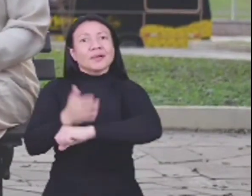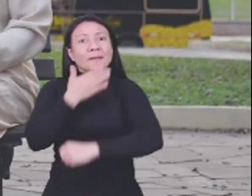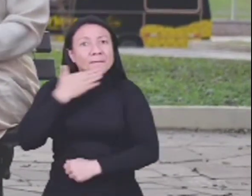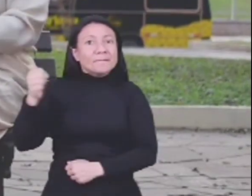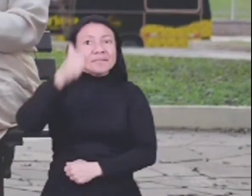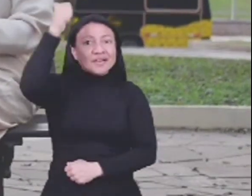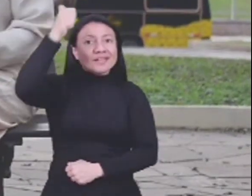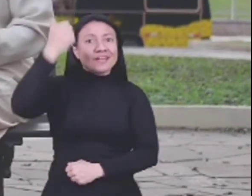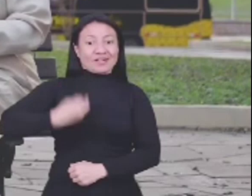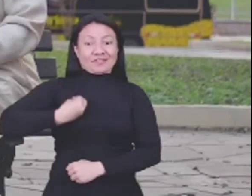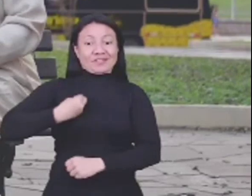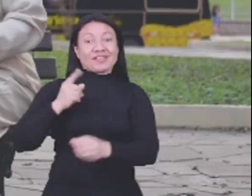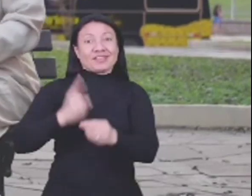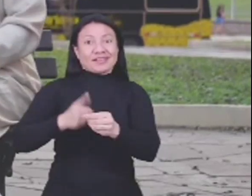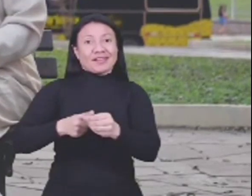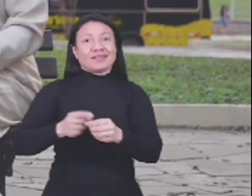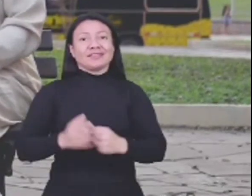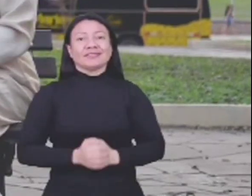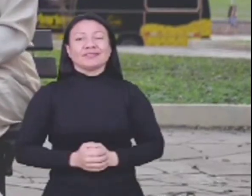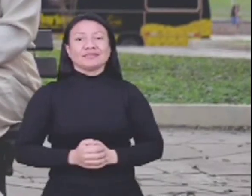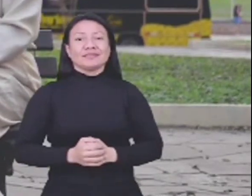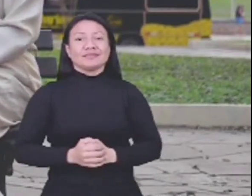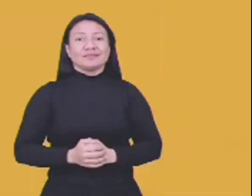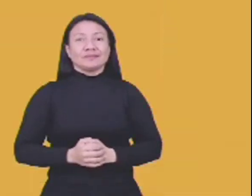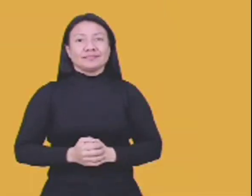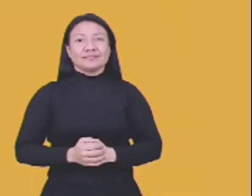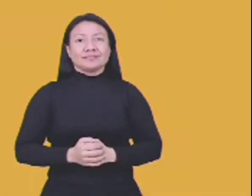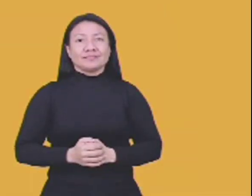Beltrão, a melhor cidade para se viver.